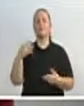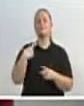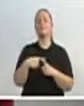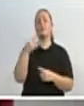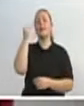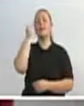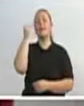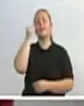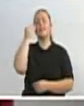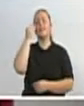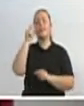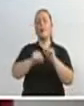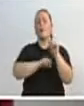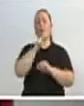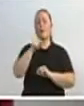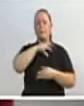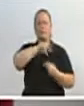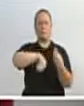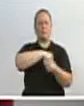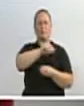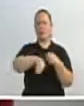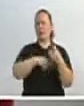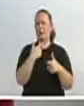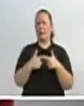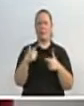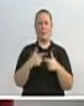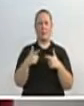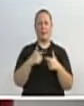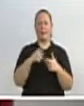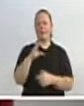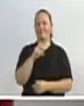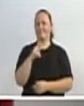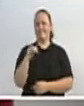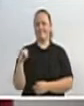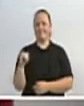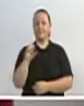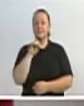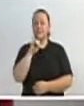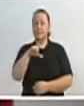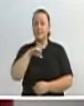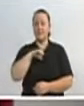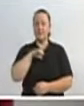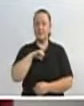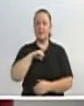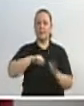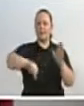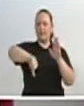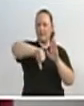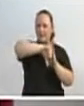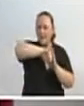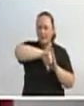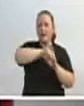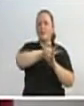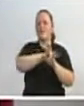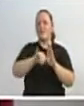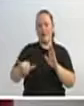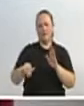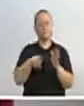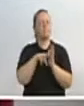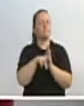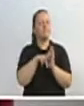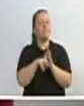CPI. A CPI não vai ser politizada. Há crime, vai ser investigado, vai ser apurado, vai ser